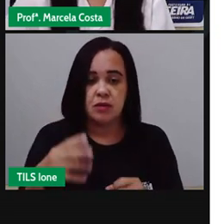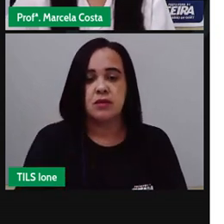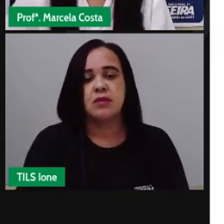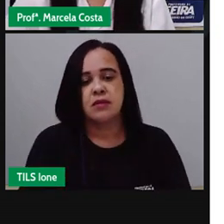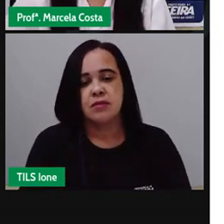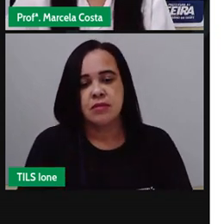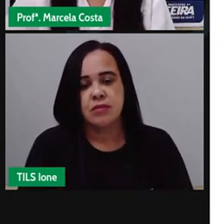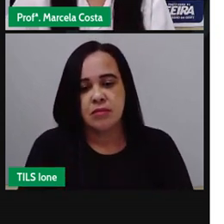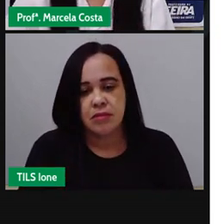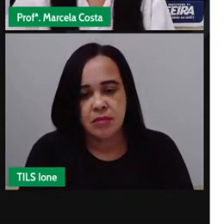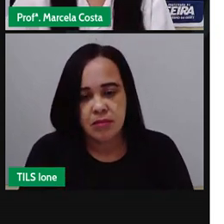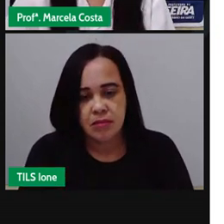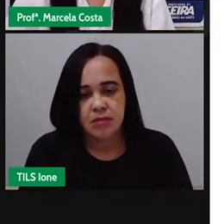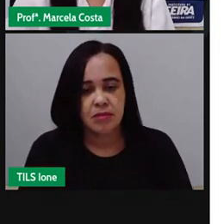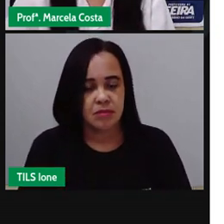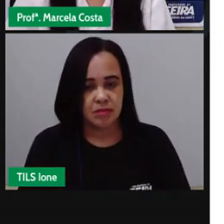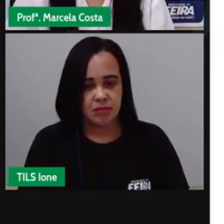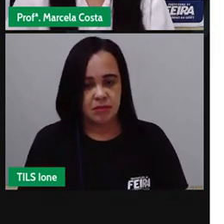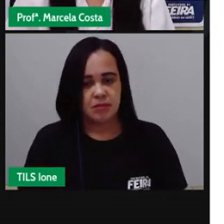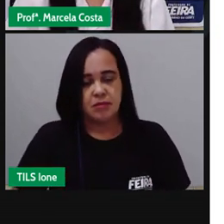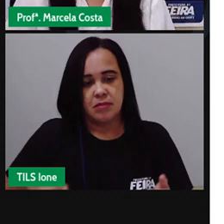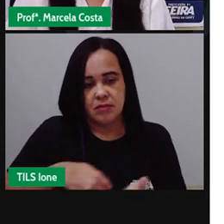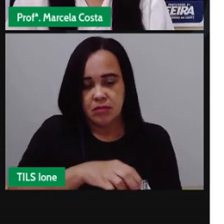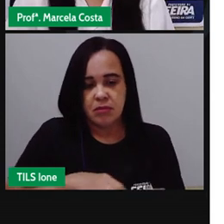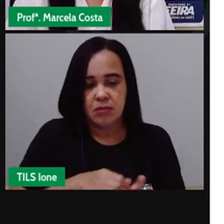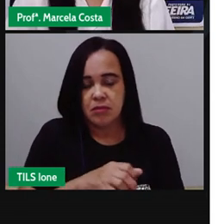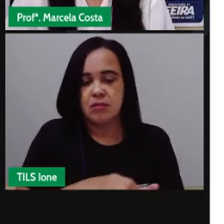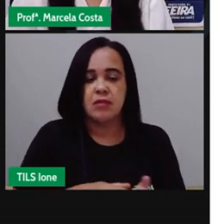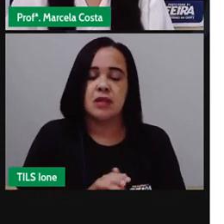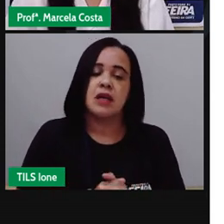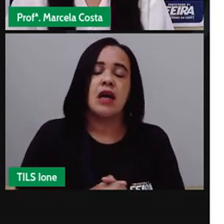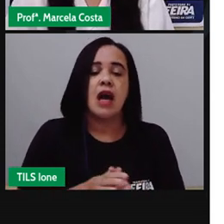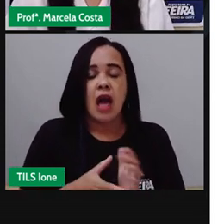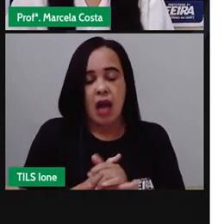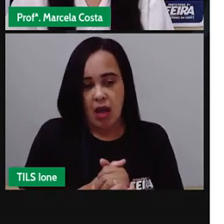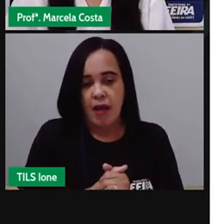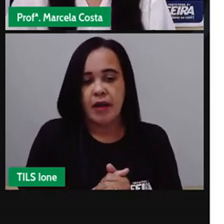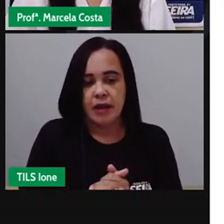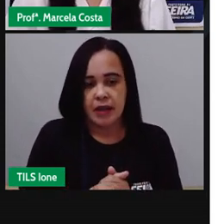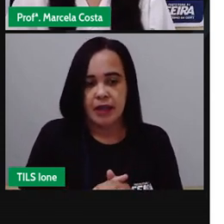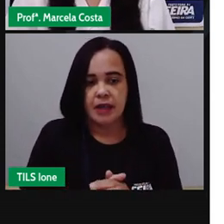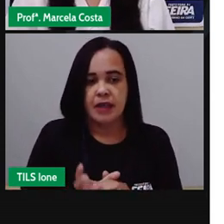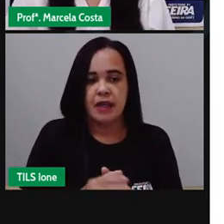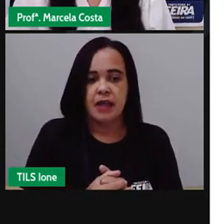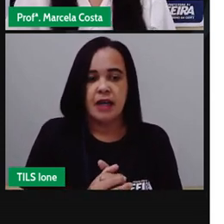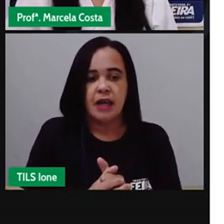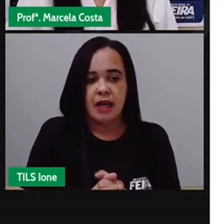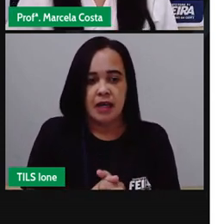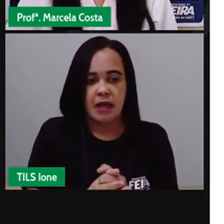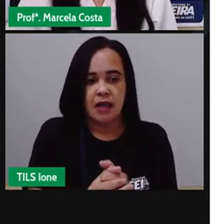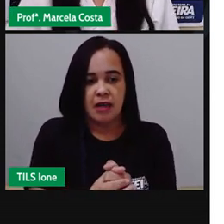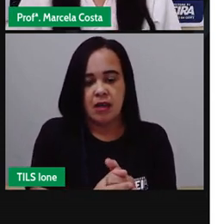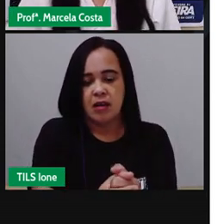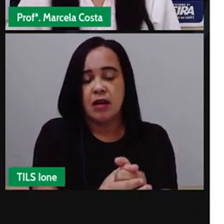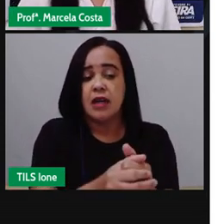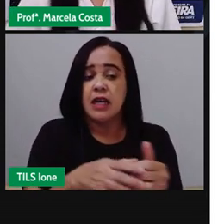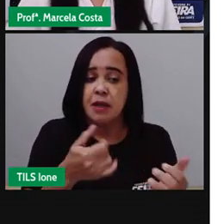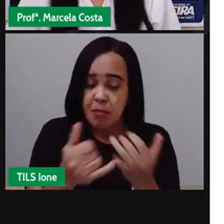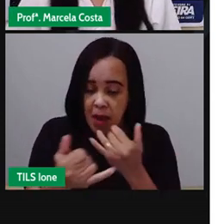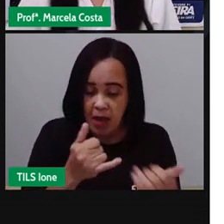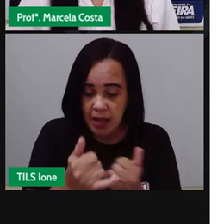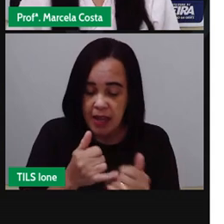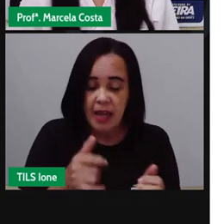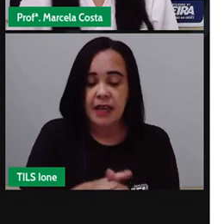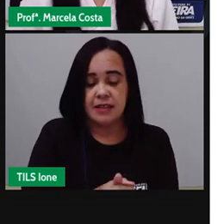né de carrinho em formato de tartaruga foi quatro então dezoito mais quatro